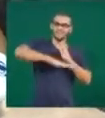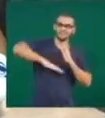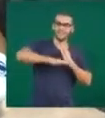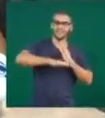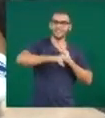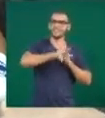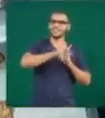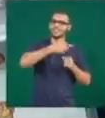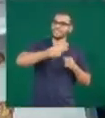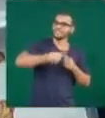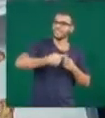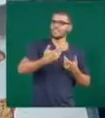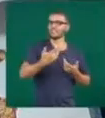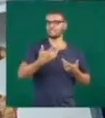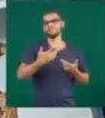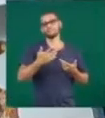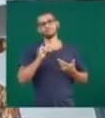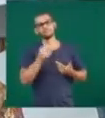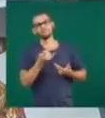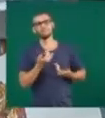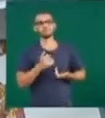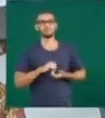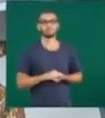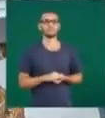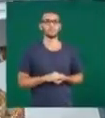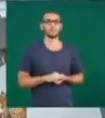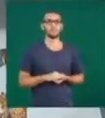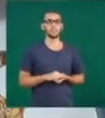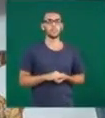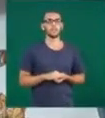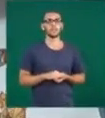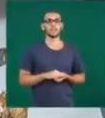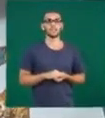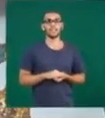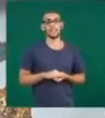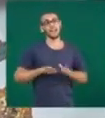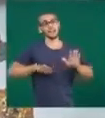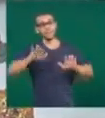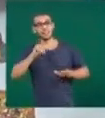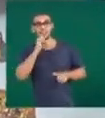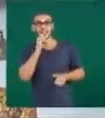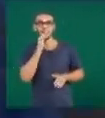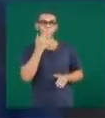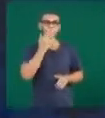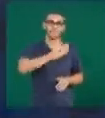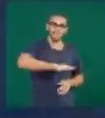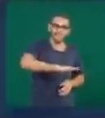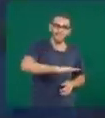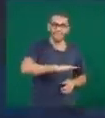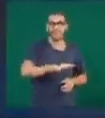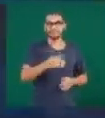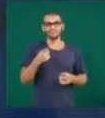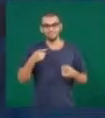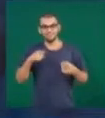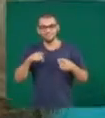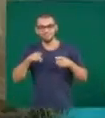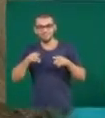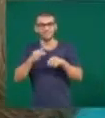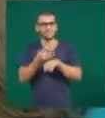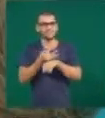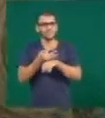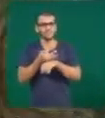coisa que a gente pode fazer. Não é o caso da família do Daniel. Mas nem sempre as férias das crianças coincidem com as dos pais.